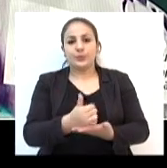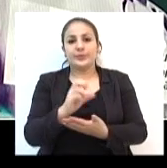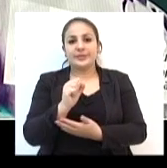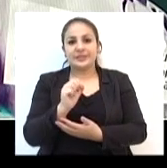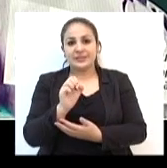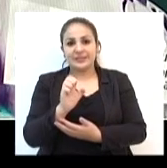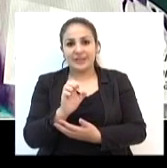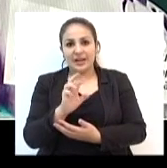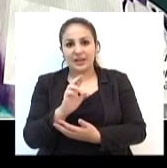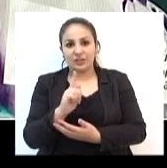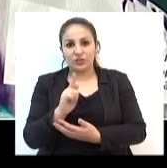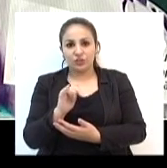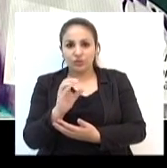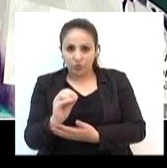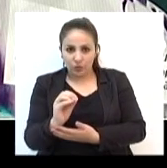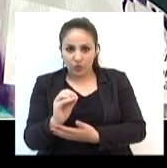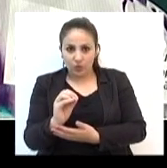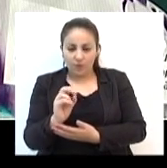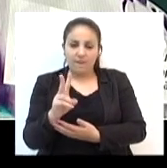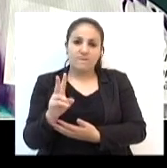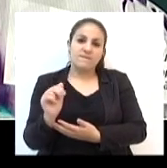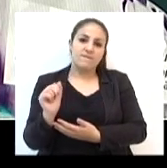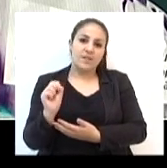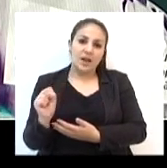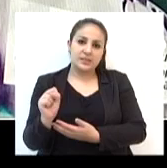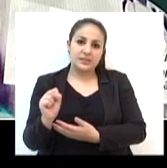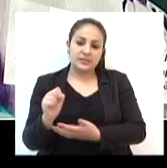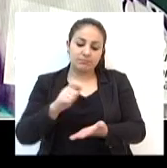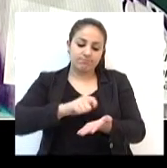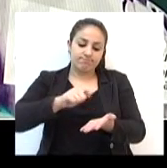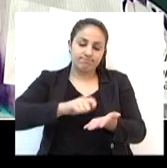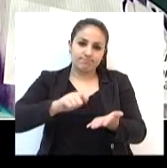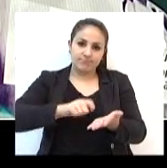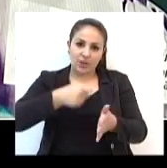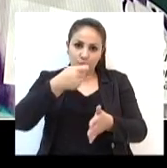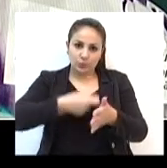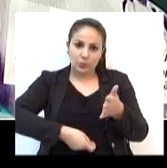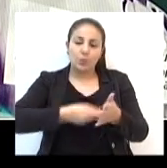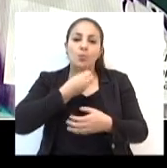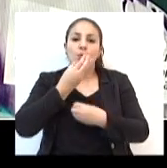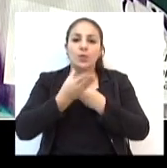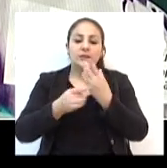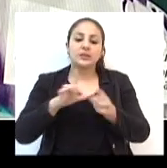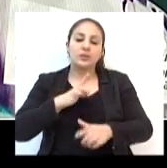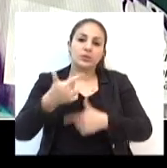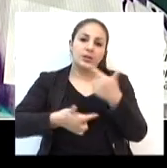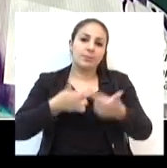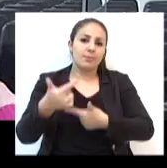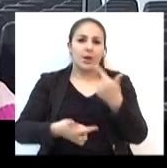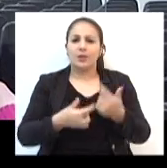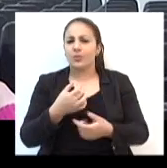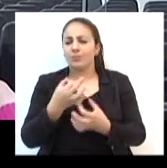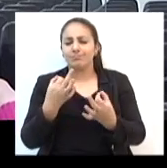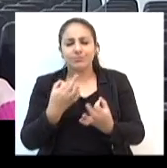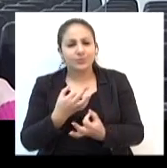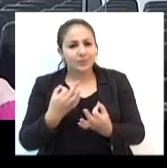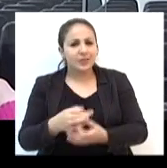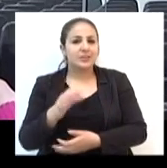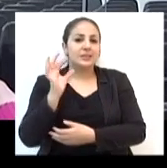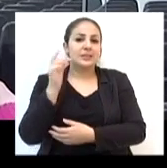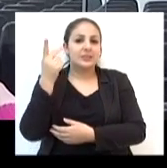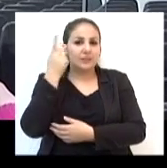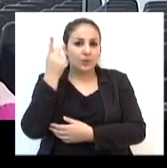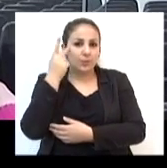um escritor, poeta, que tem já um trabalho, a Copirifa, em São Paulo, onde ele